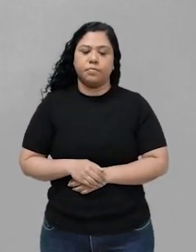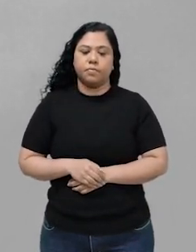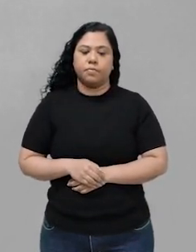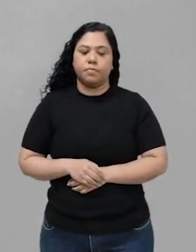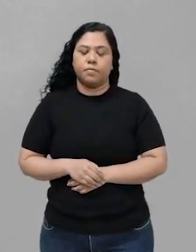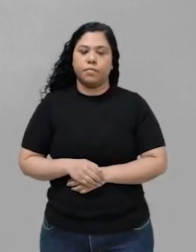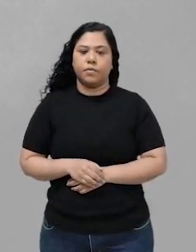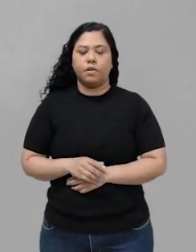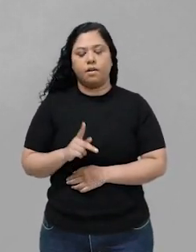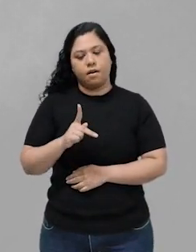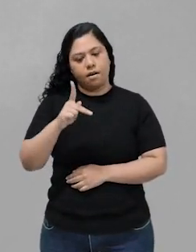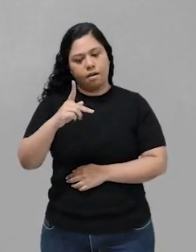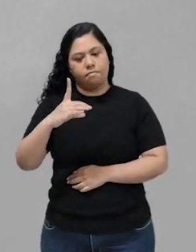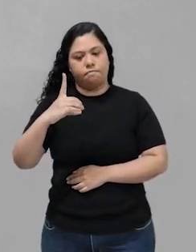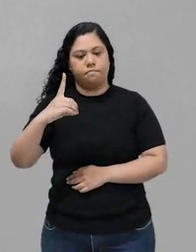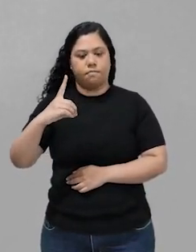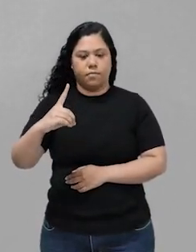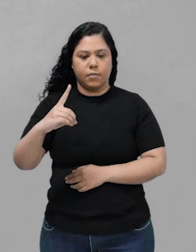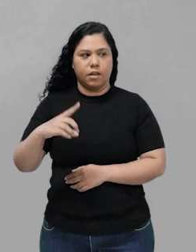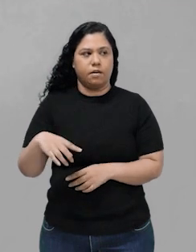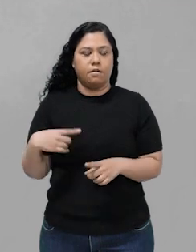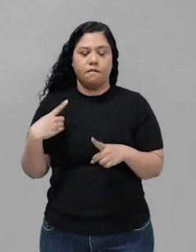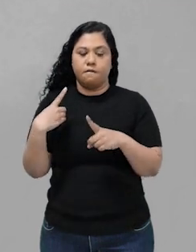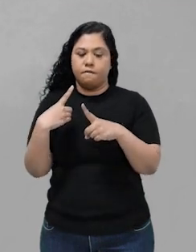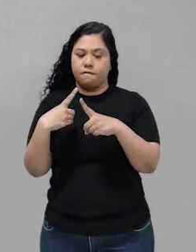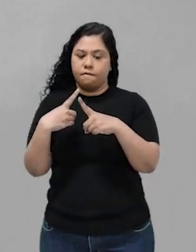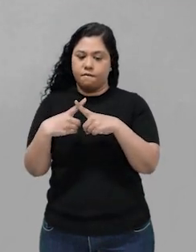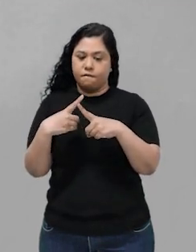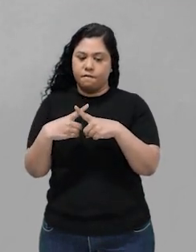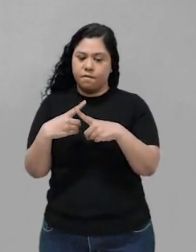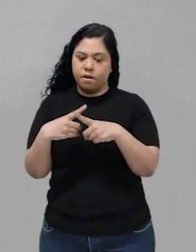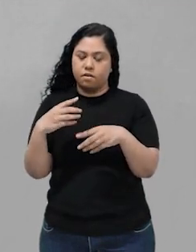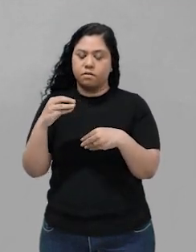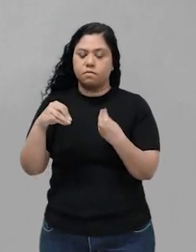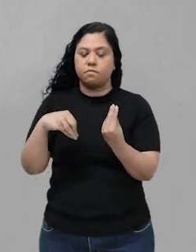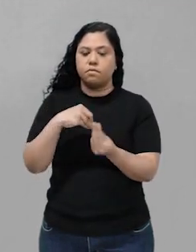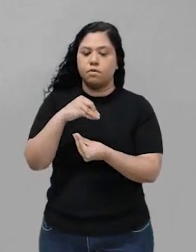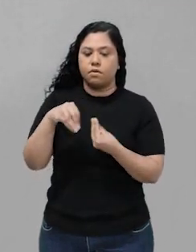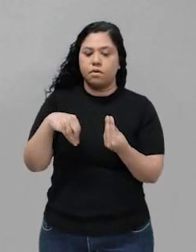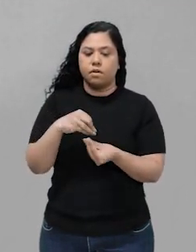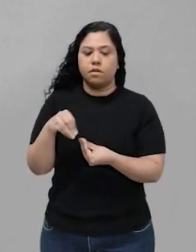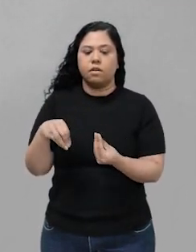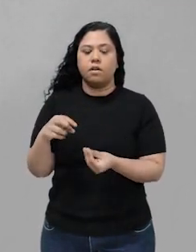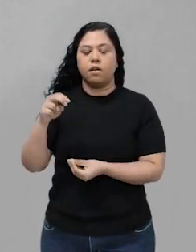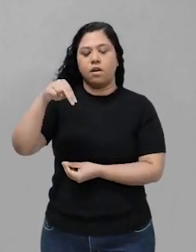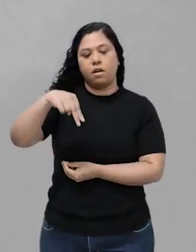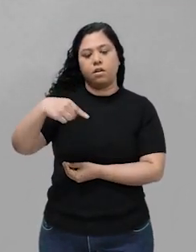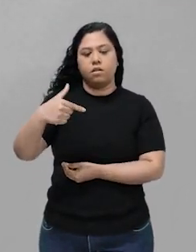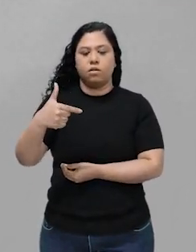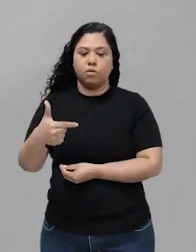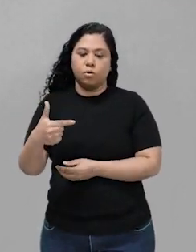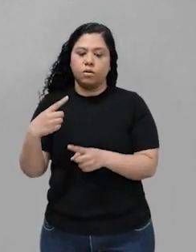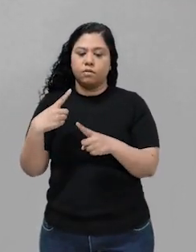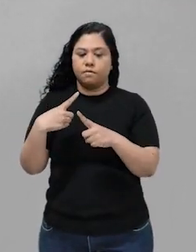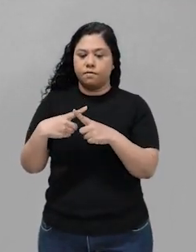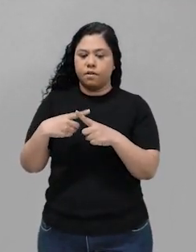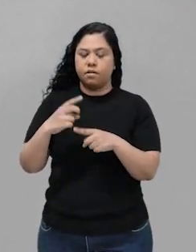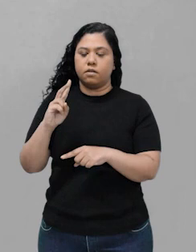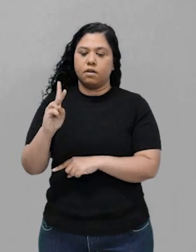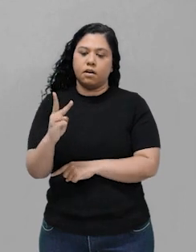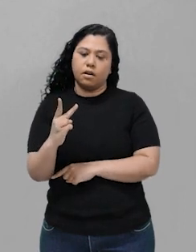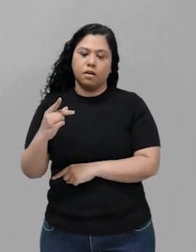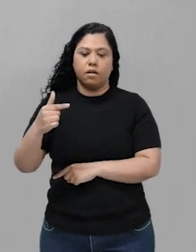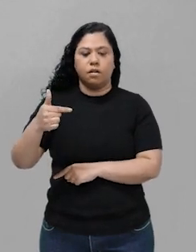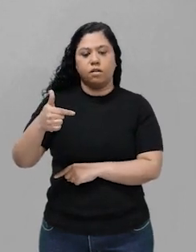direta, Kd, vezes as concentrações dos reagentes, no caso, o gás hidrogênio e o gás